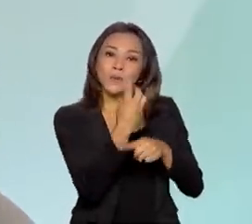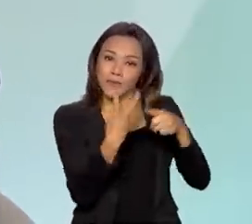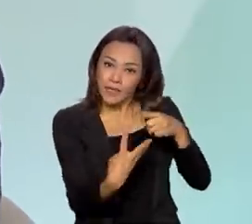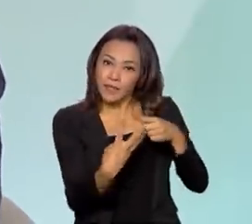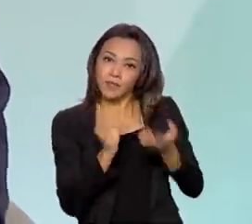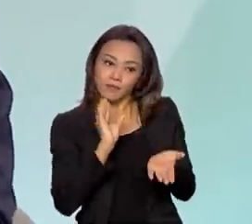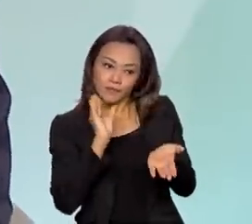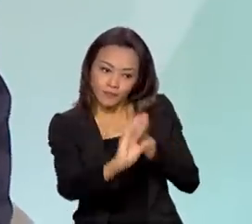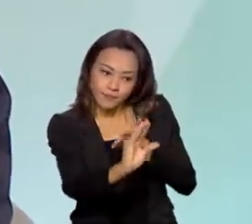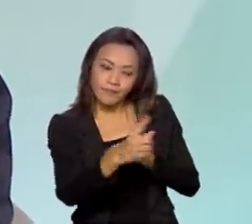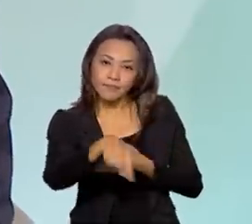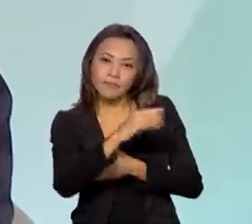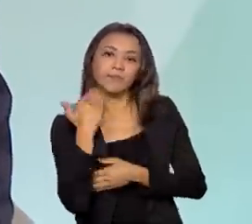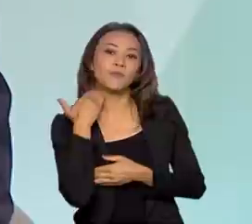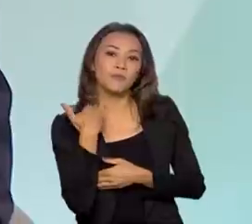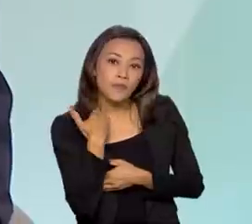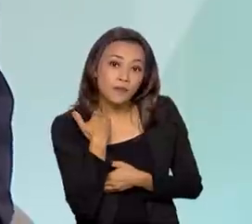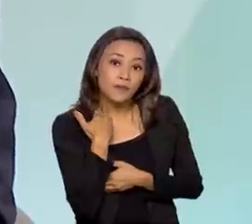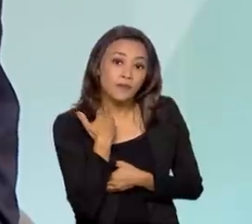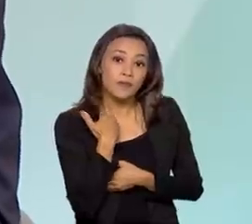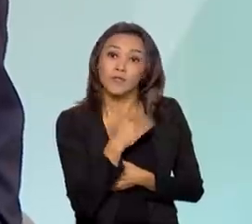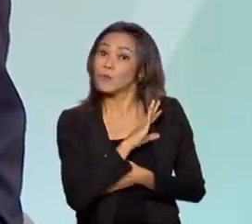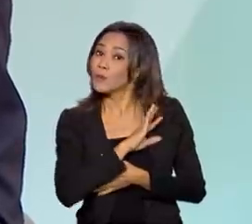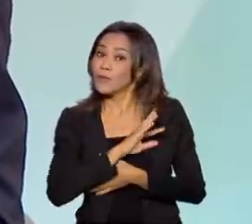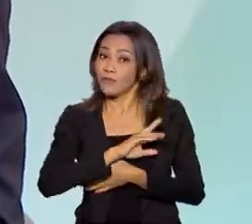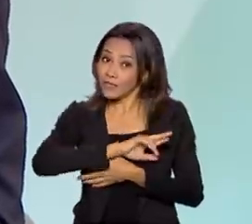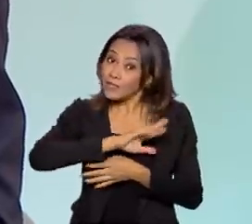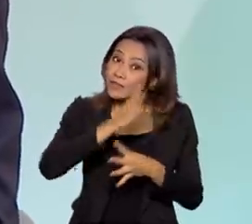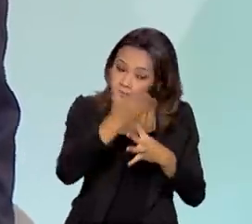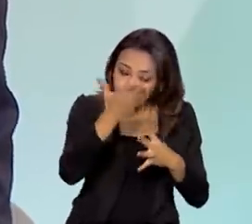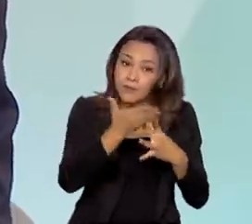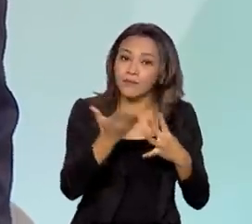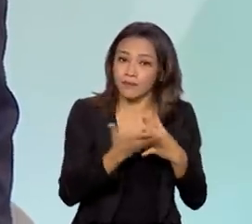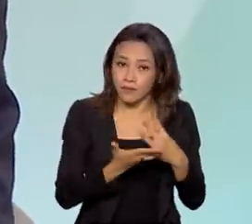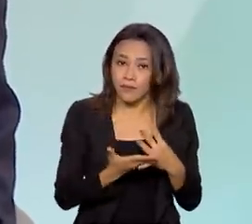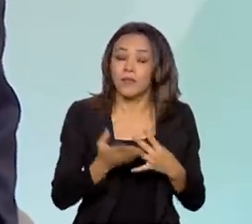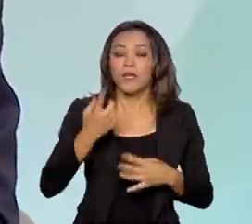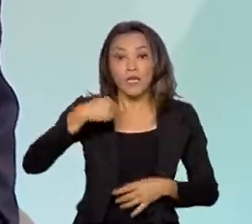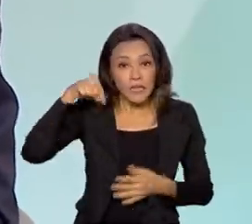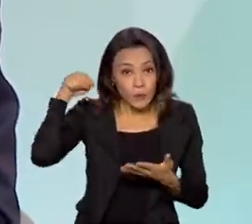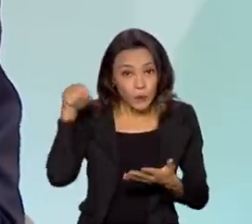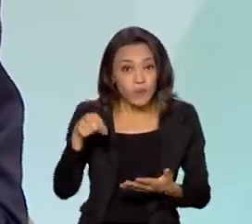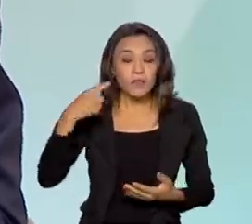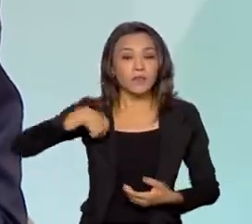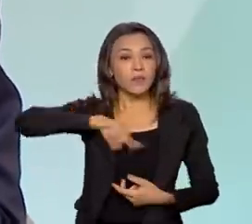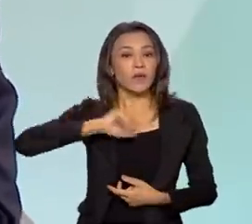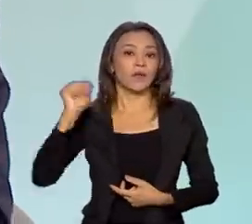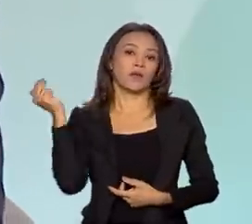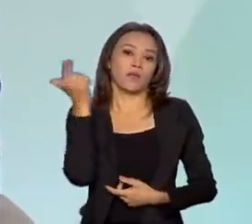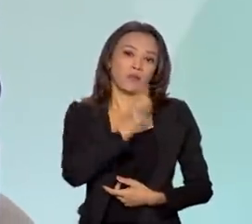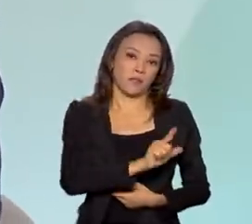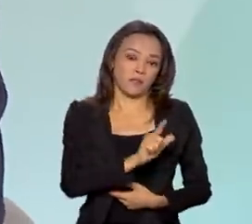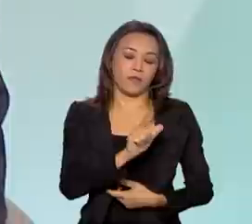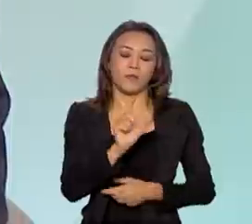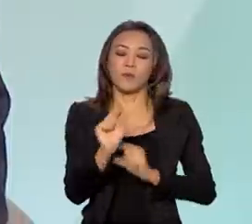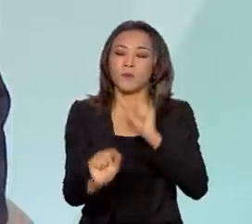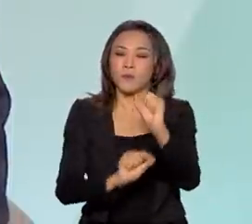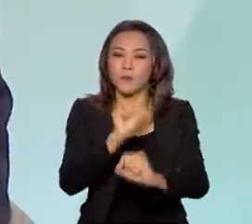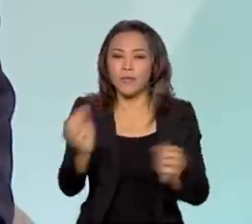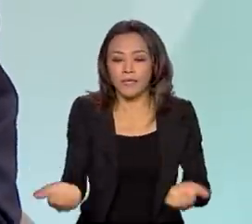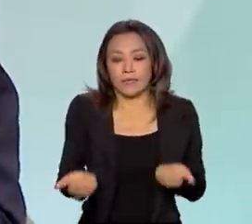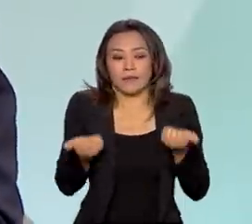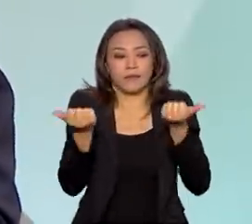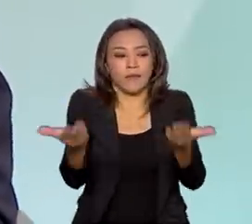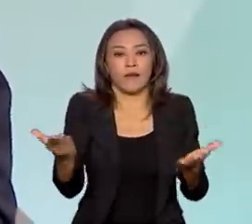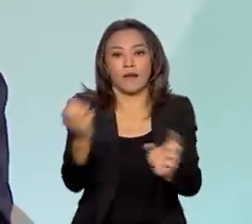vista. Com isso, nós possibilitaremos construir, disponibilizar a sociedade